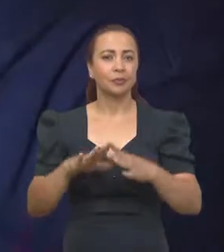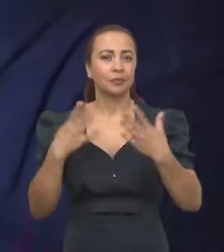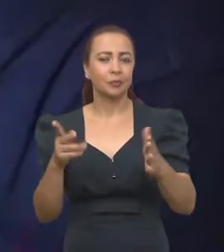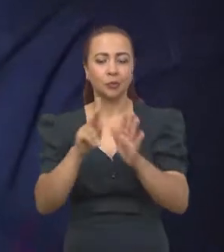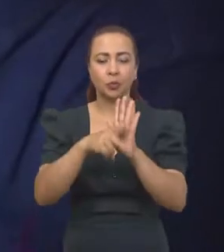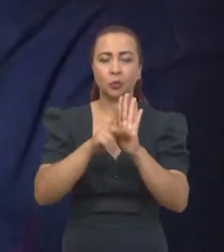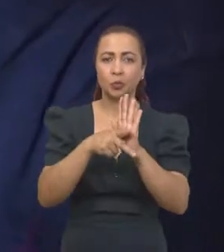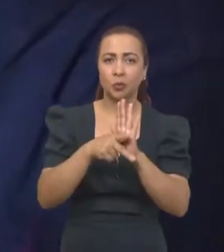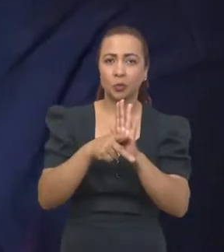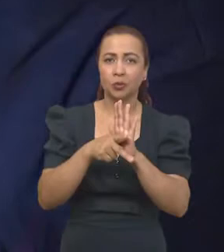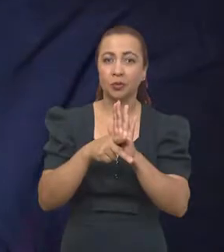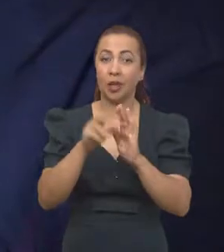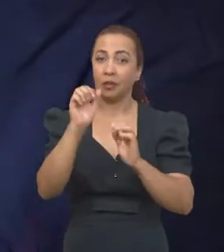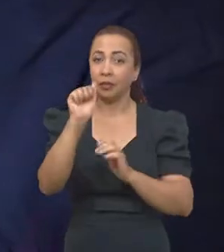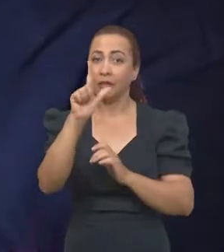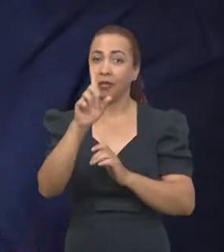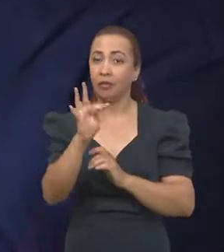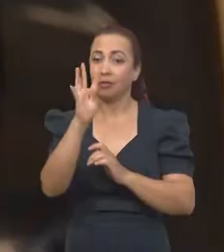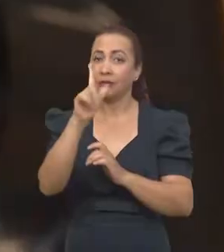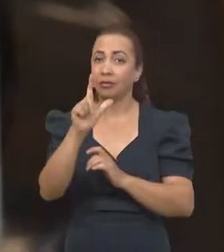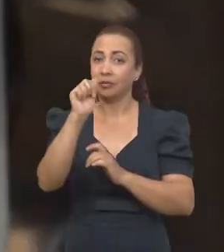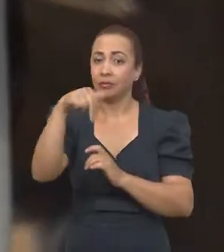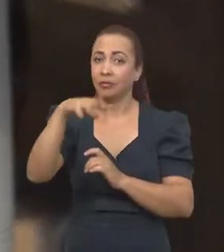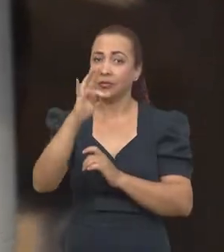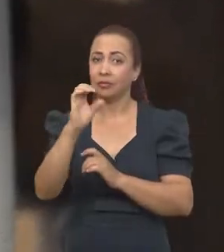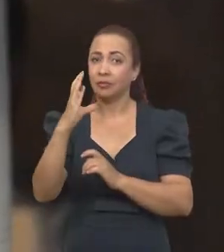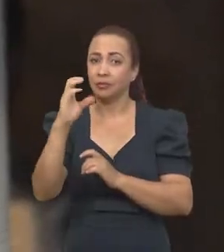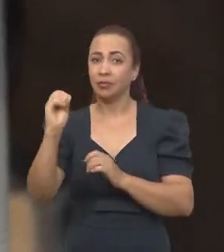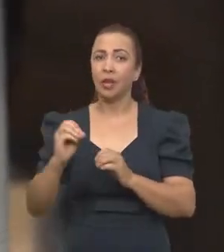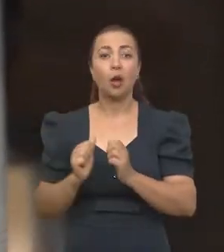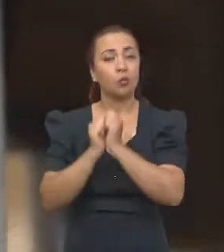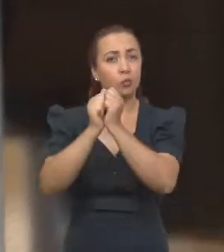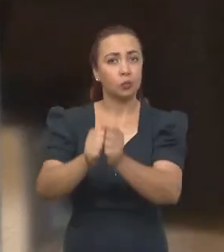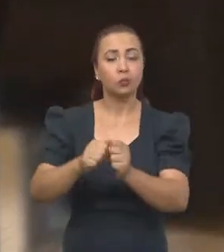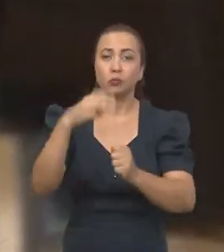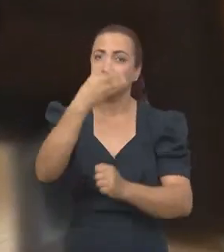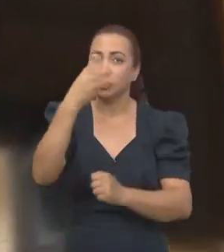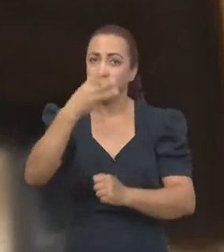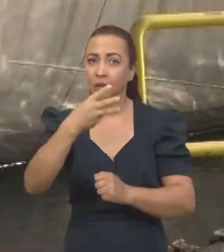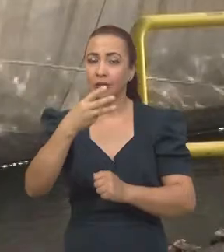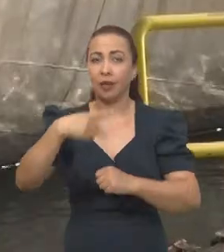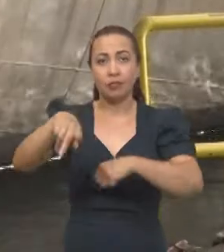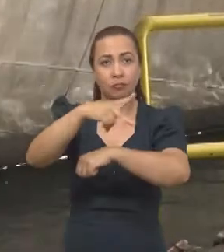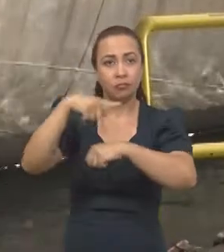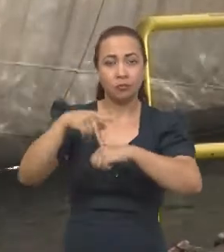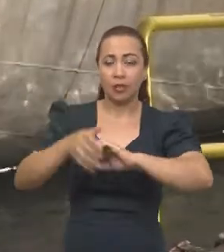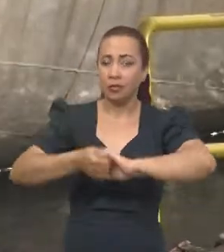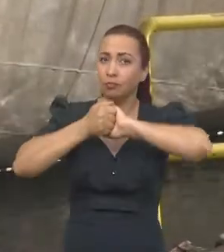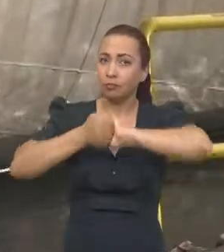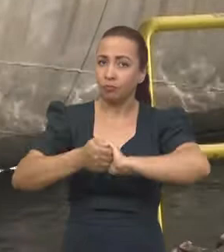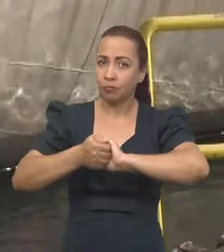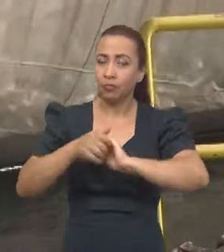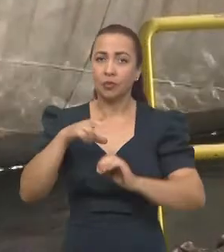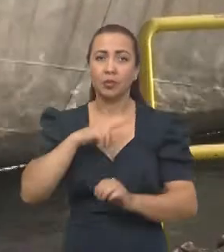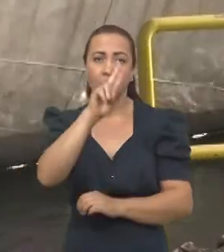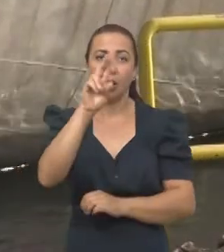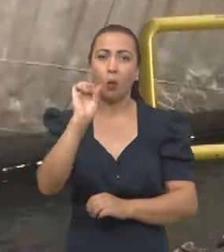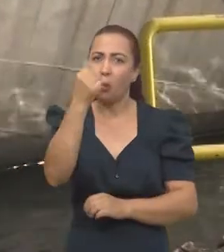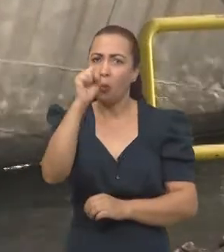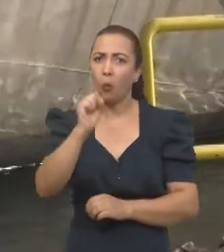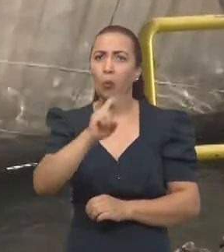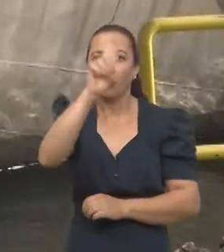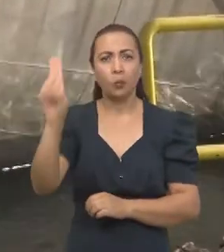O projeto Atlético é formado por um consórcio de 36 parceiros, tem oito